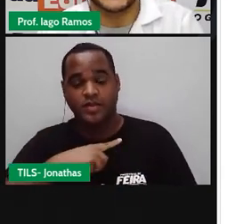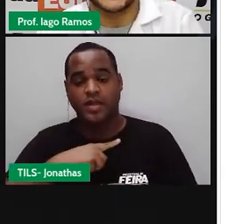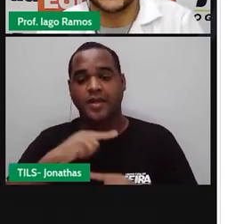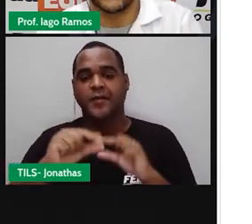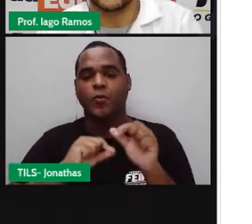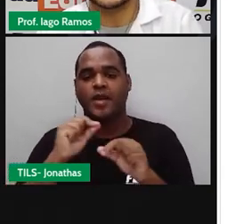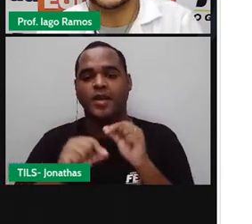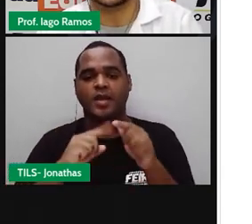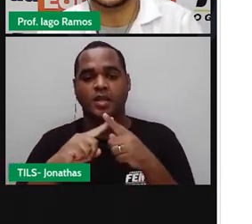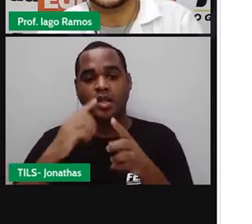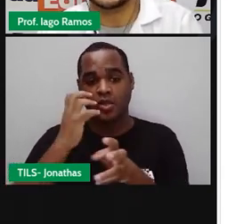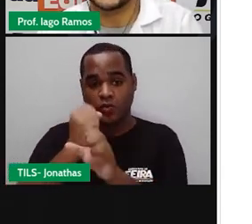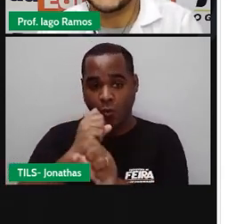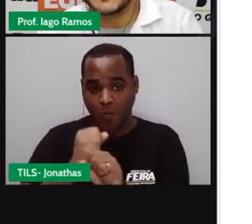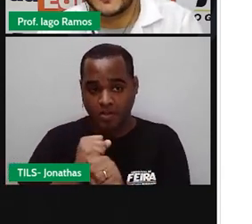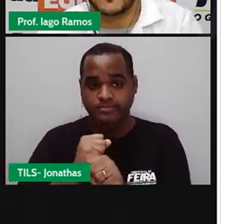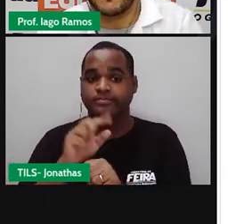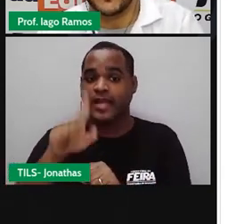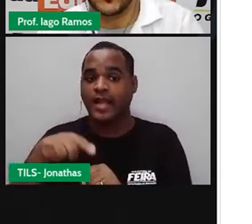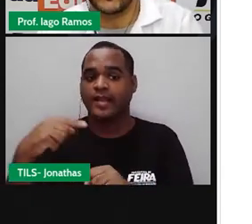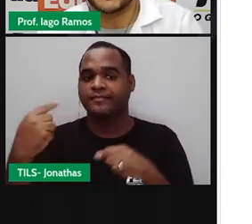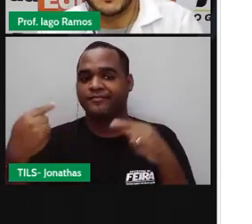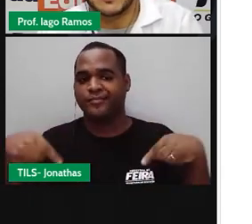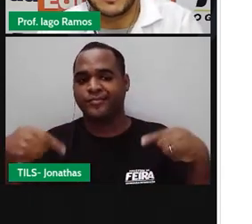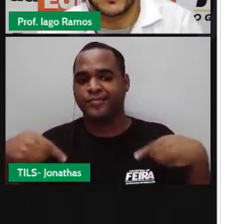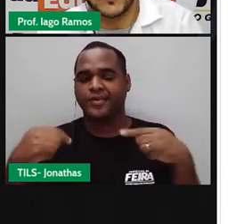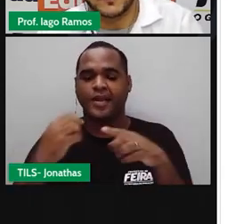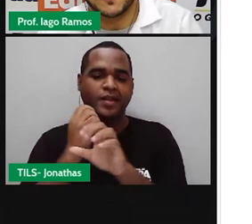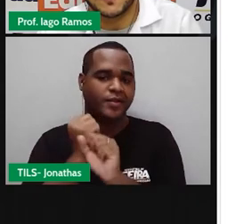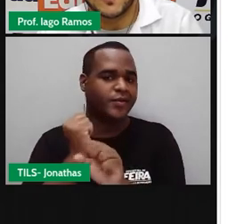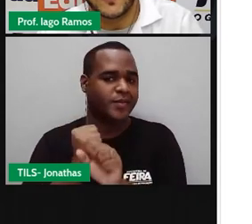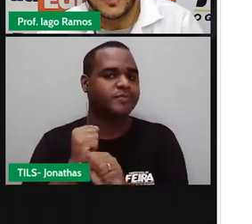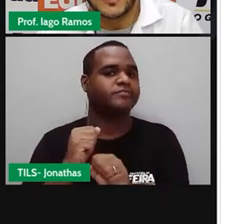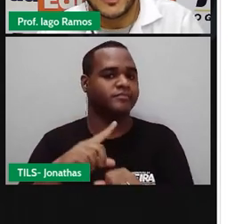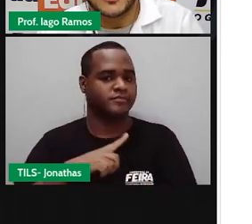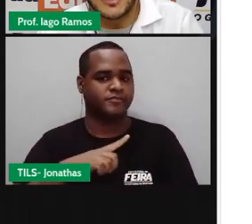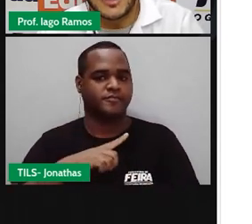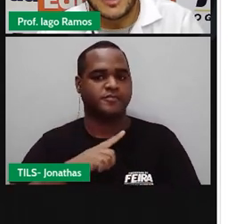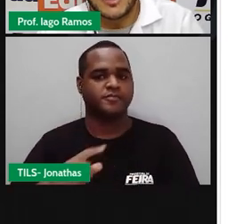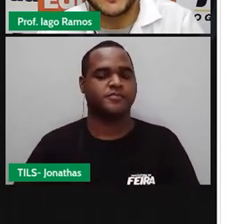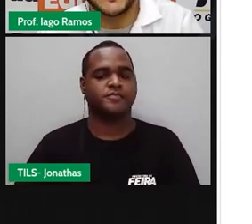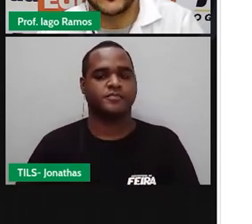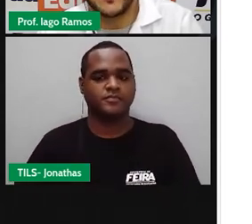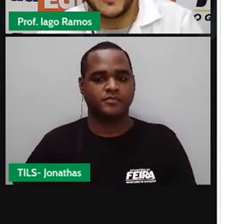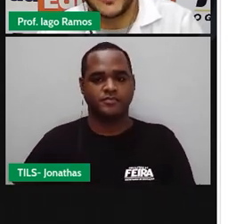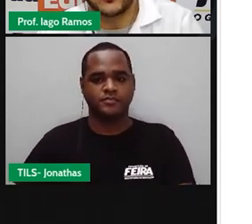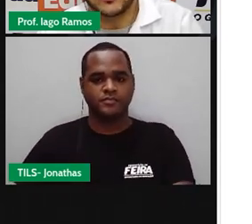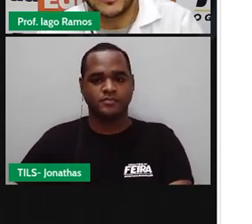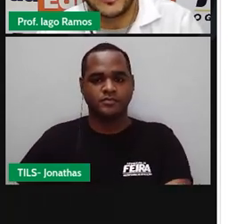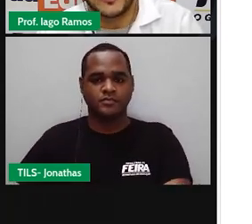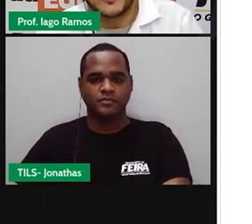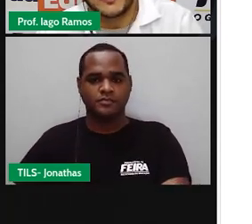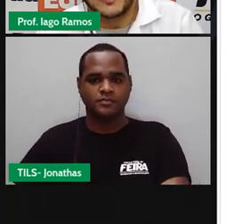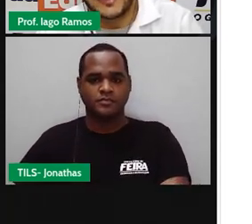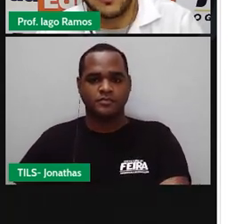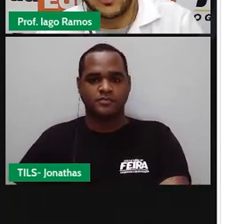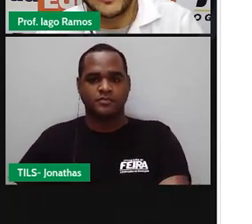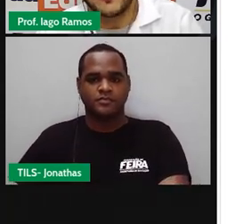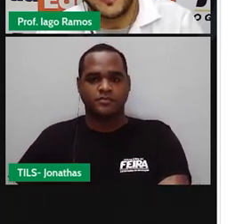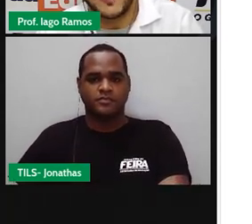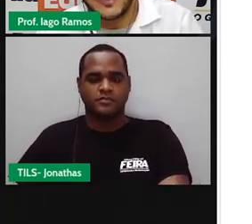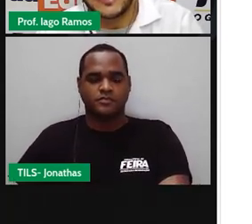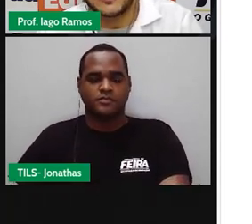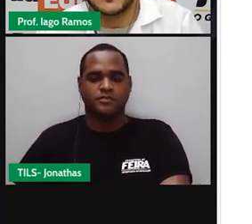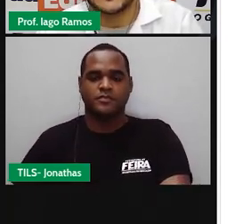quantidade de gols que os times fizeram. Gols marcados. Já aqui do meio, que tem a